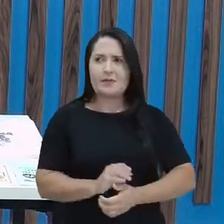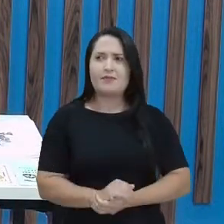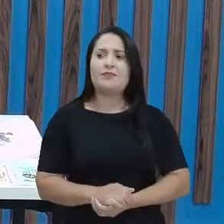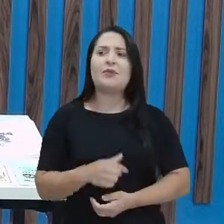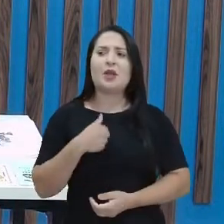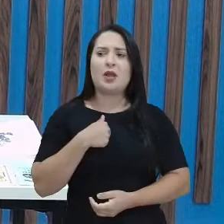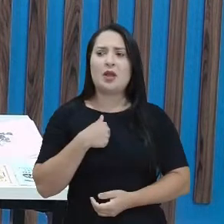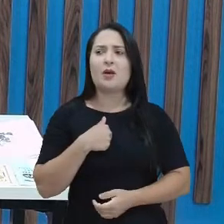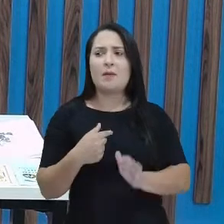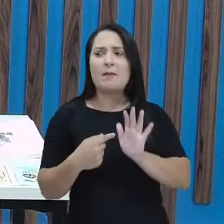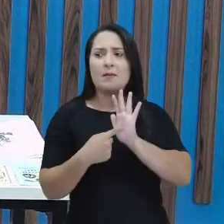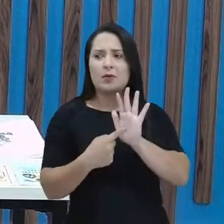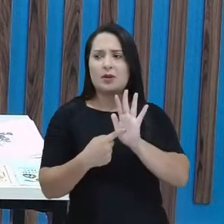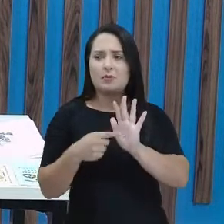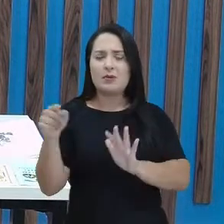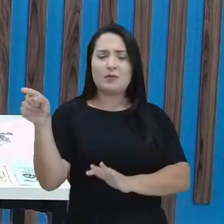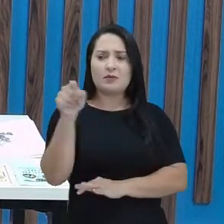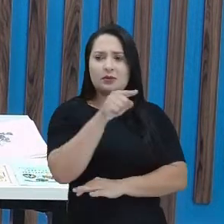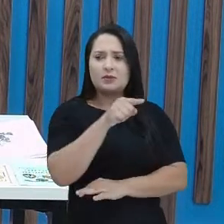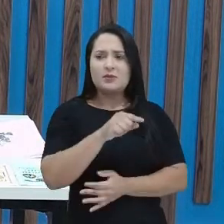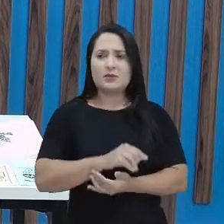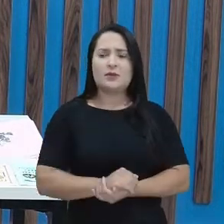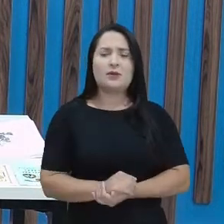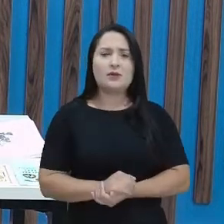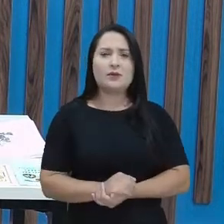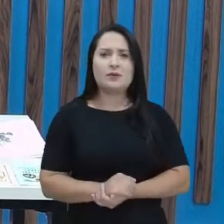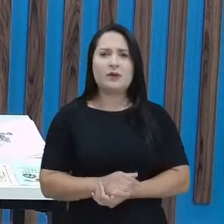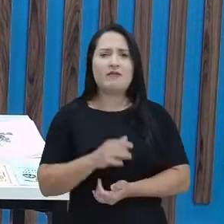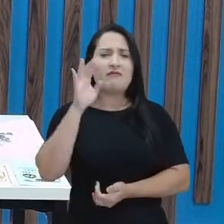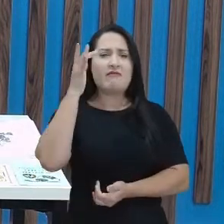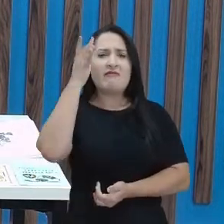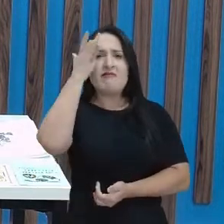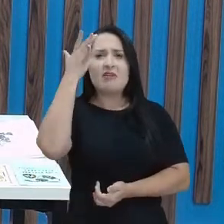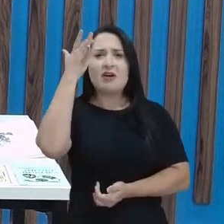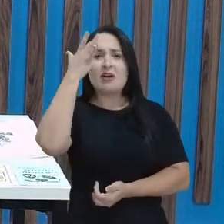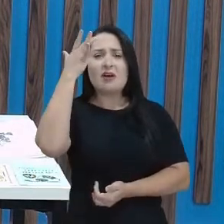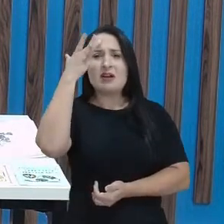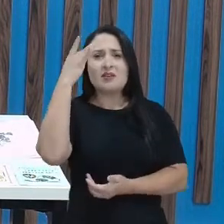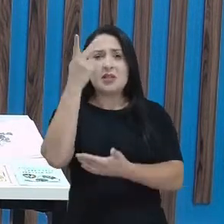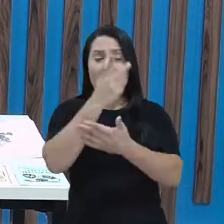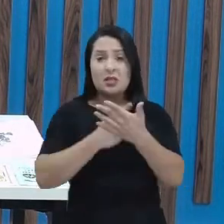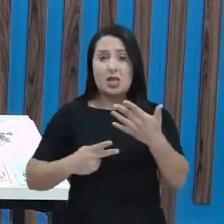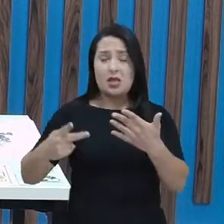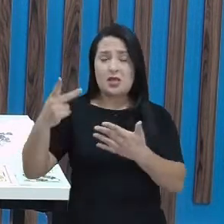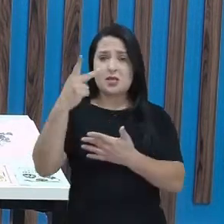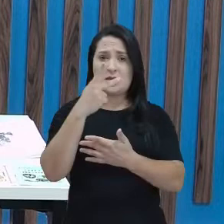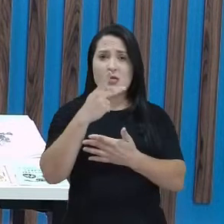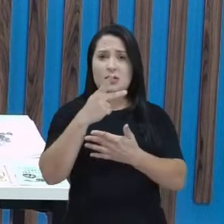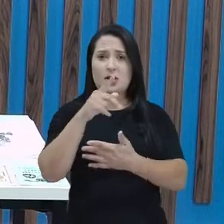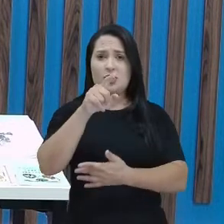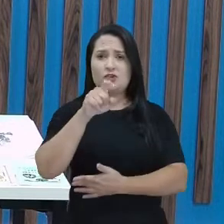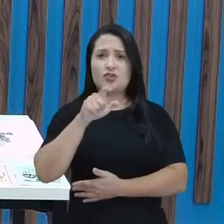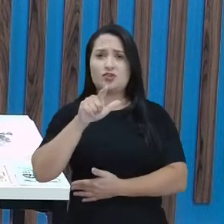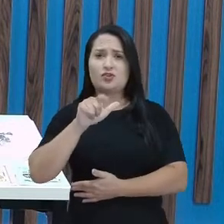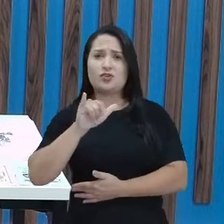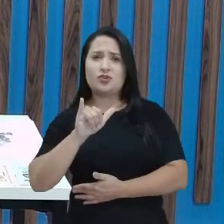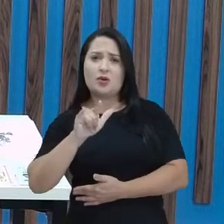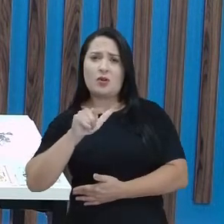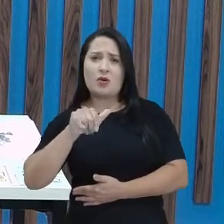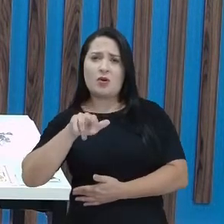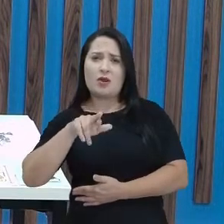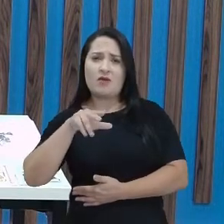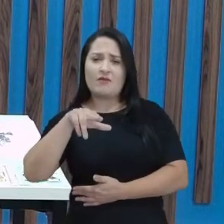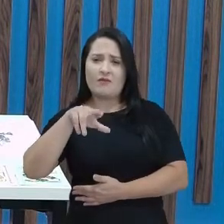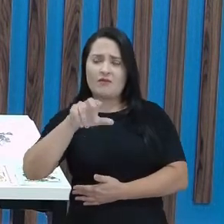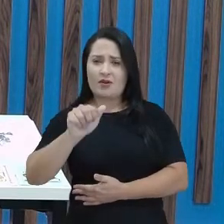até trouxe para vocês aqui, gente, uma maneira bem fácil de fazer xilogravura. Você, professora, pode fazer em sala de aula com os